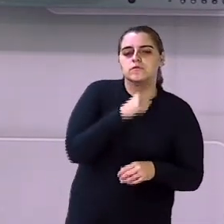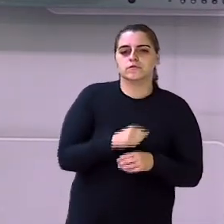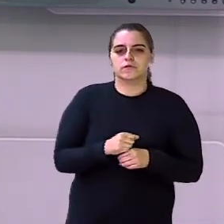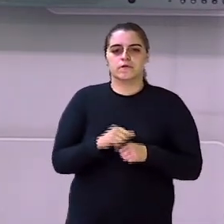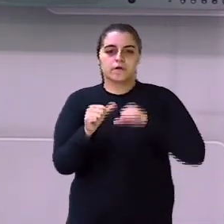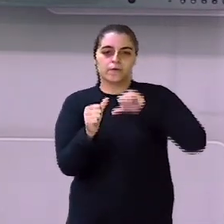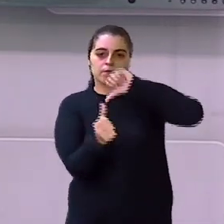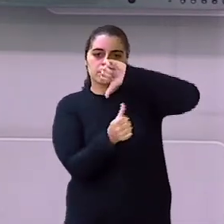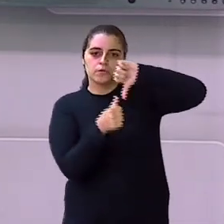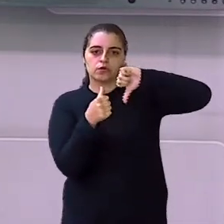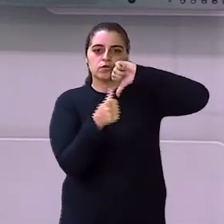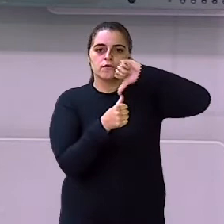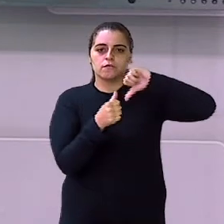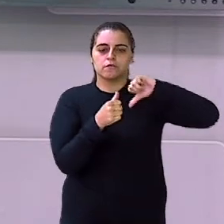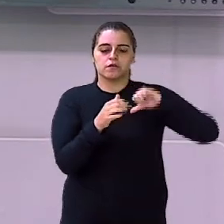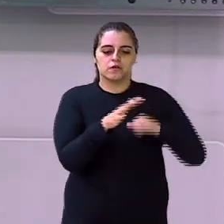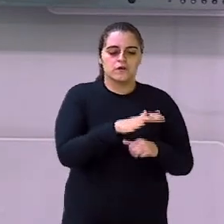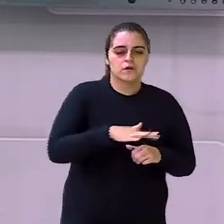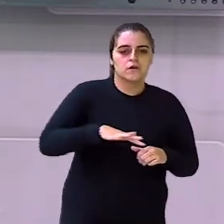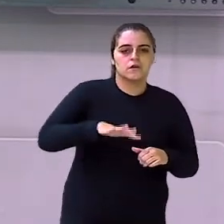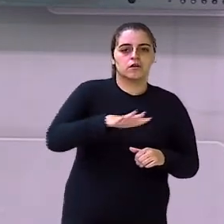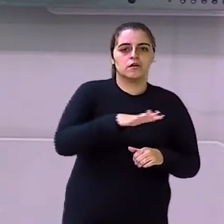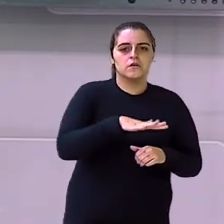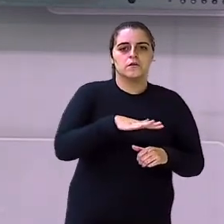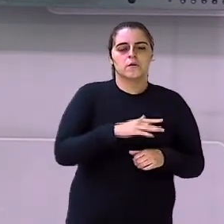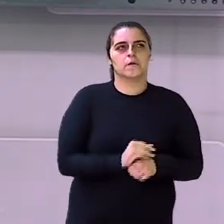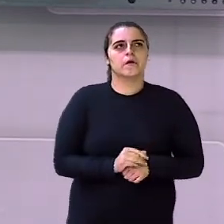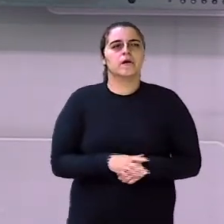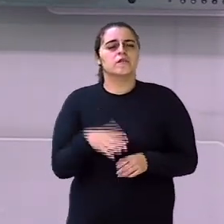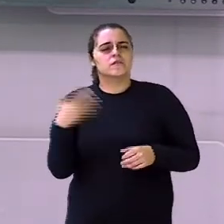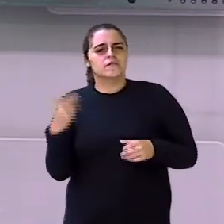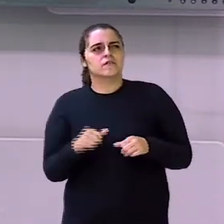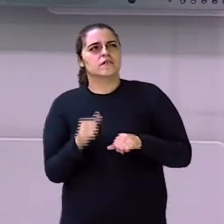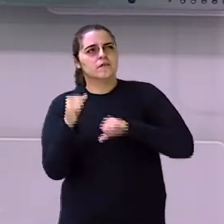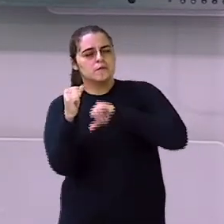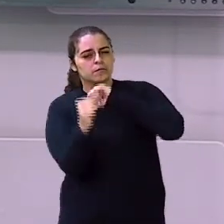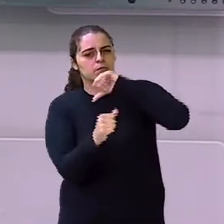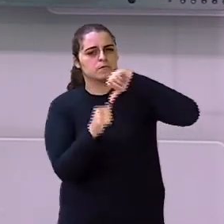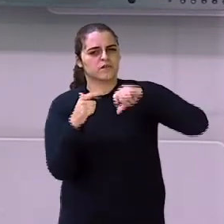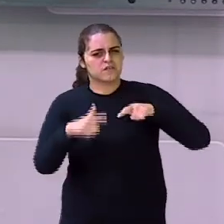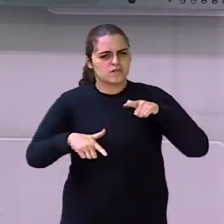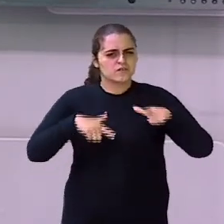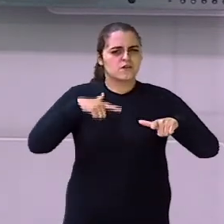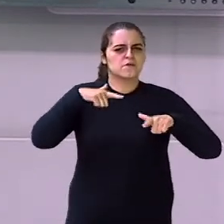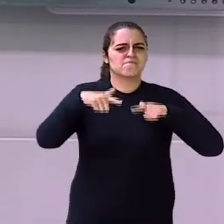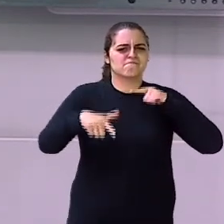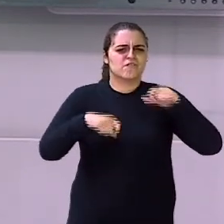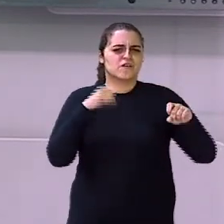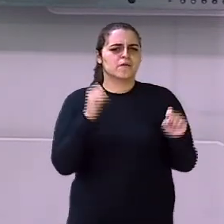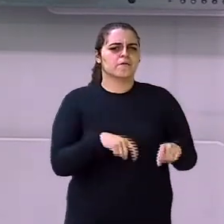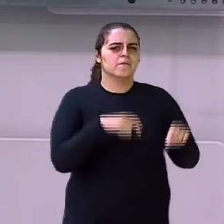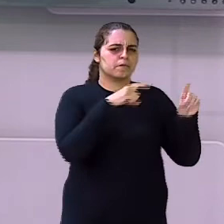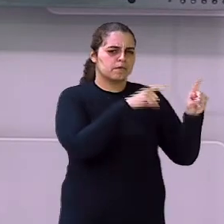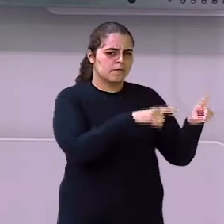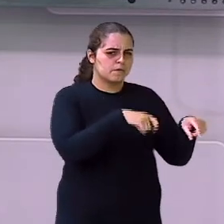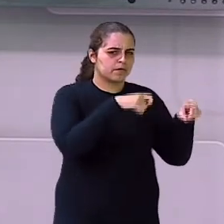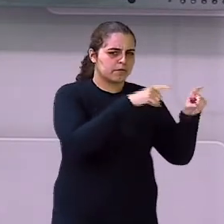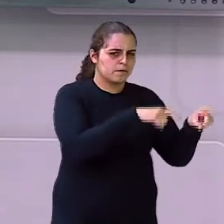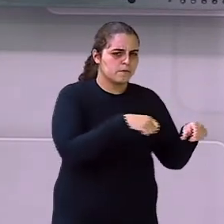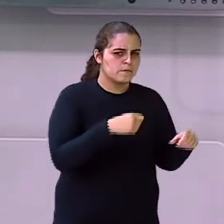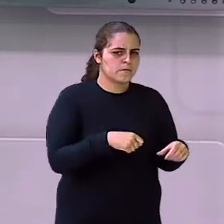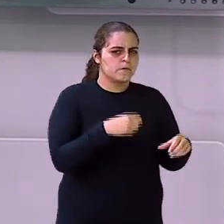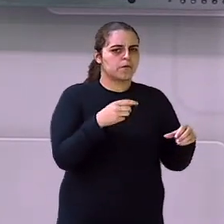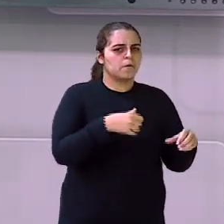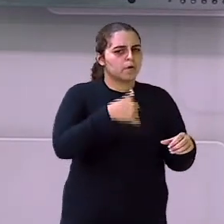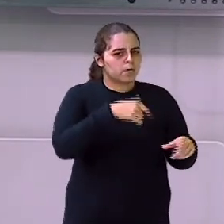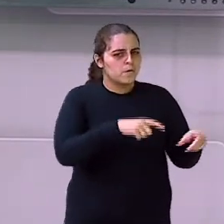modificações No meio ambiente E aí através daquela atividade De agropecuária De plantar De